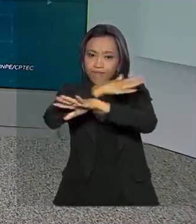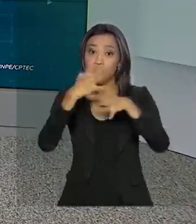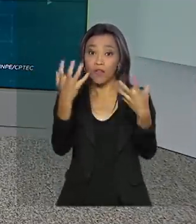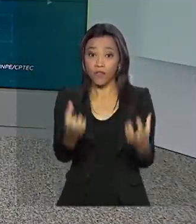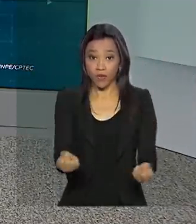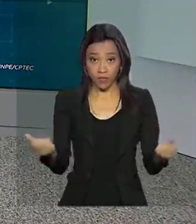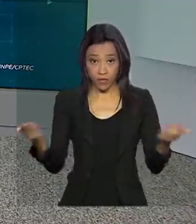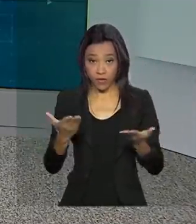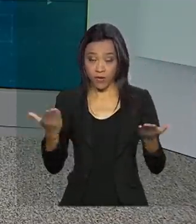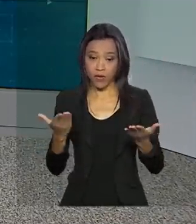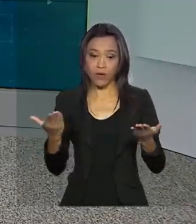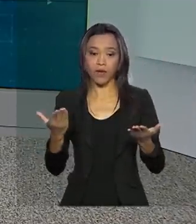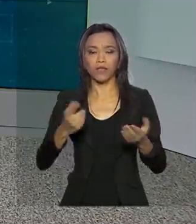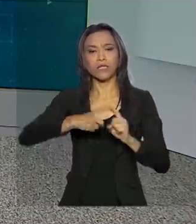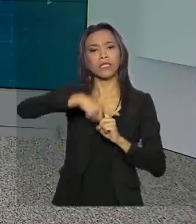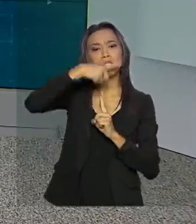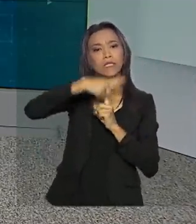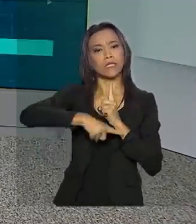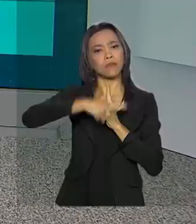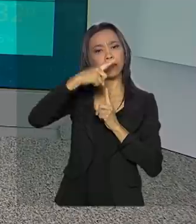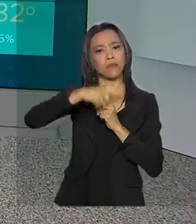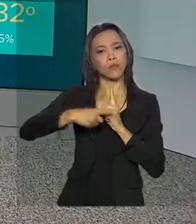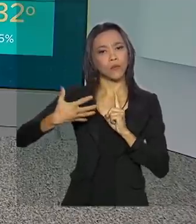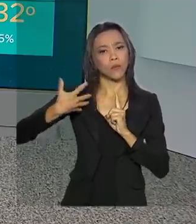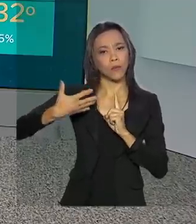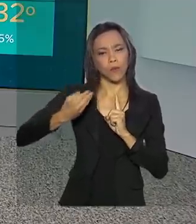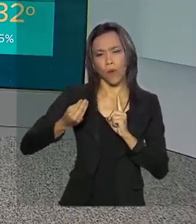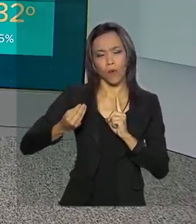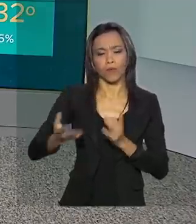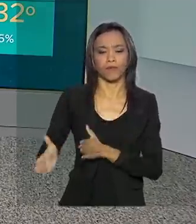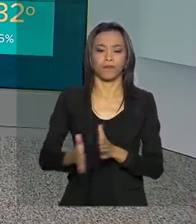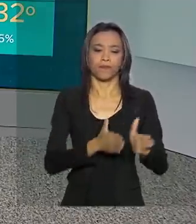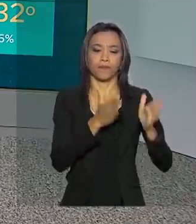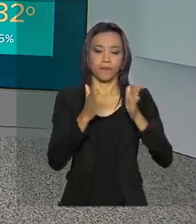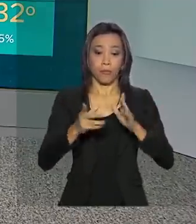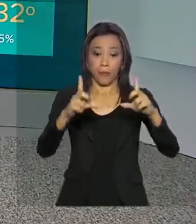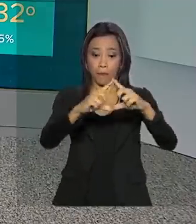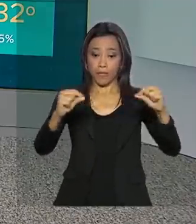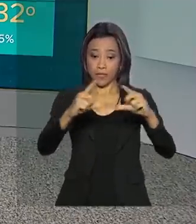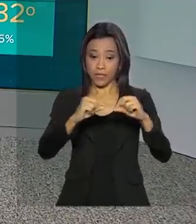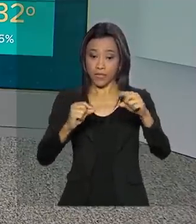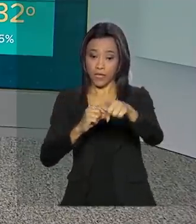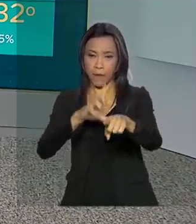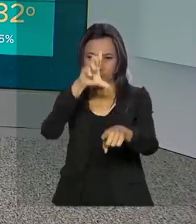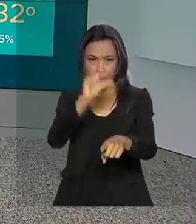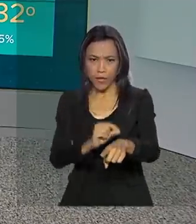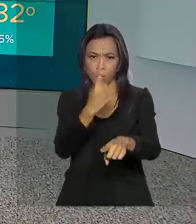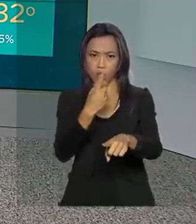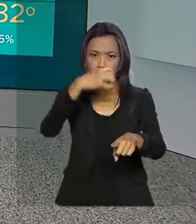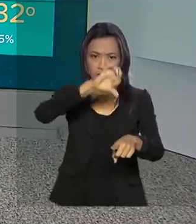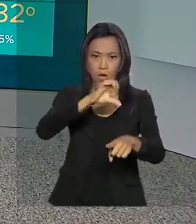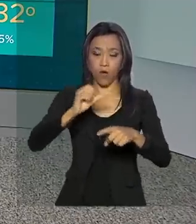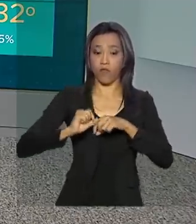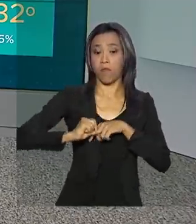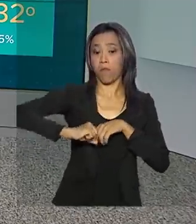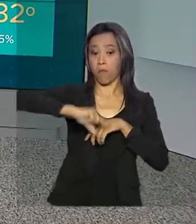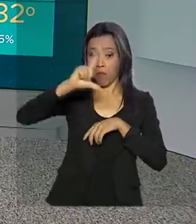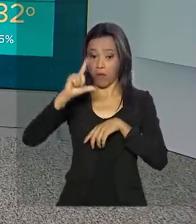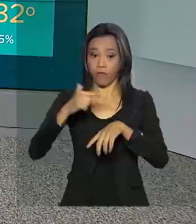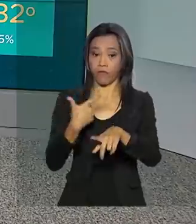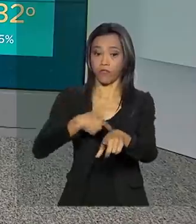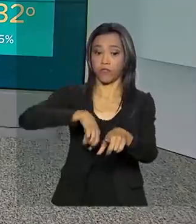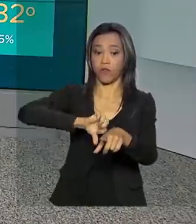agora às temperaturas. Bom, nós separamos aqui. Brasília, mínima de 19, máxima de